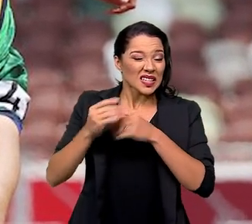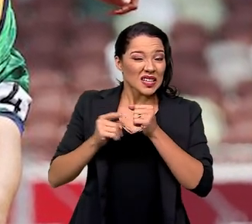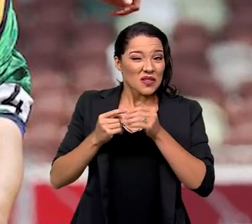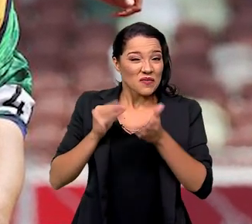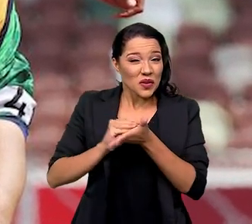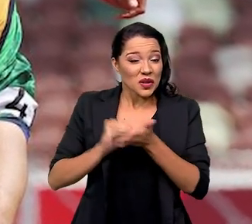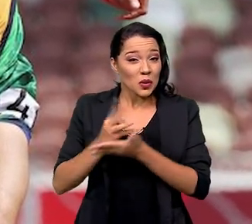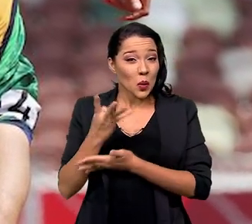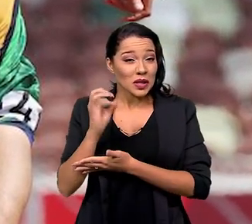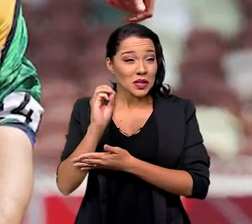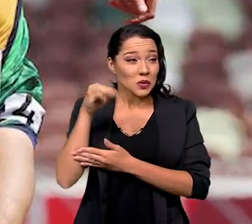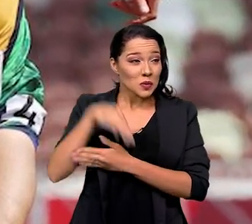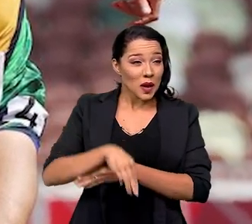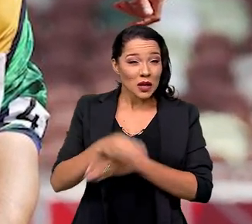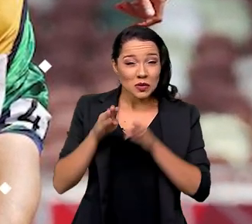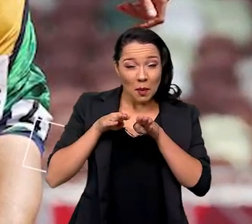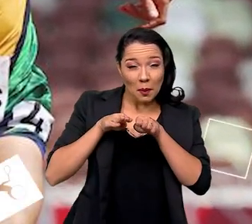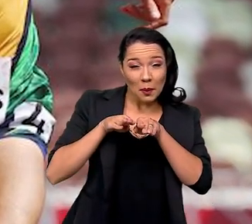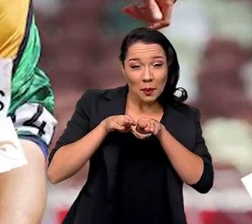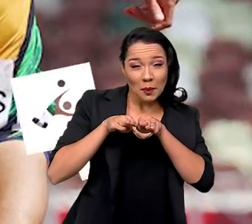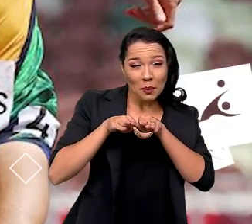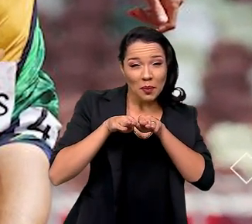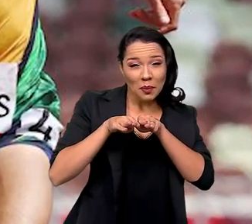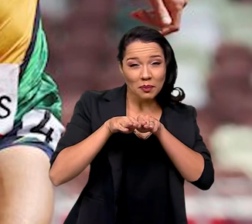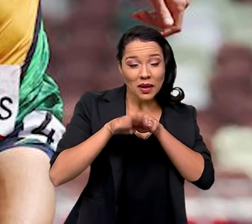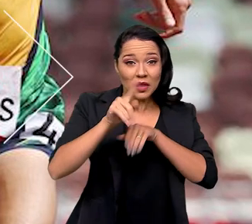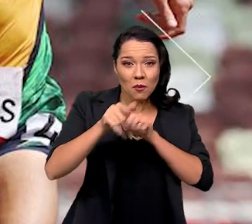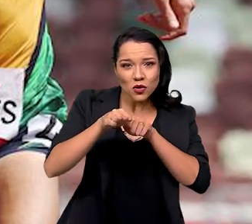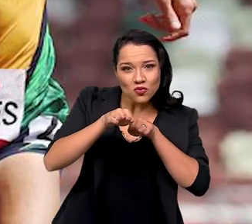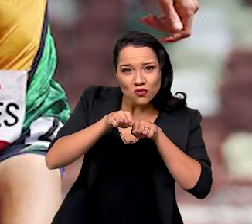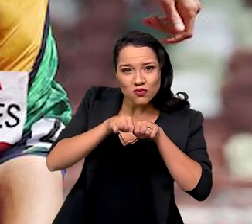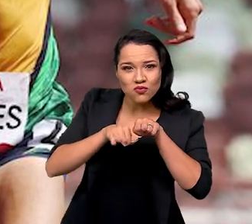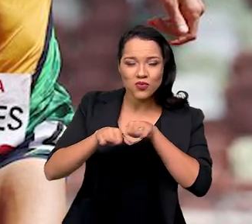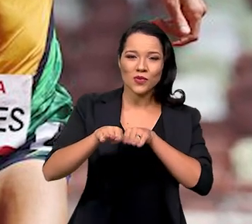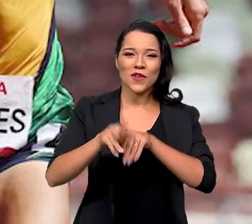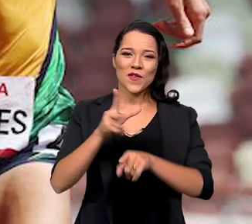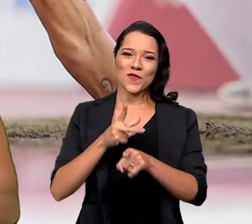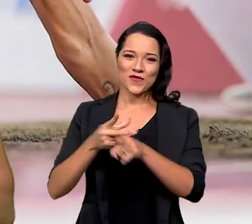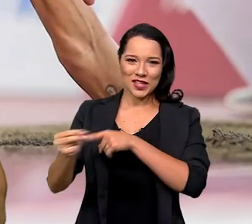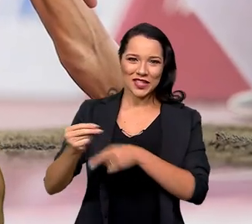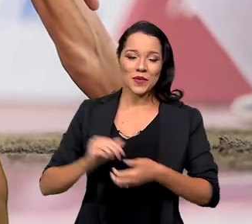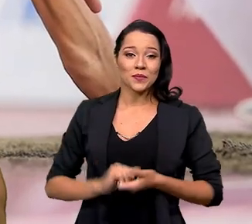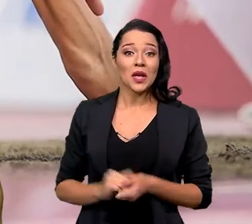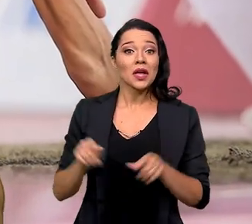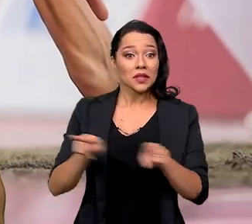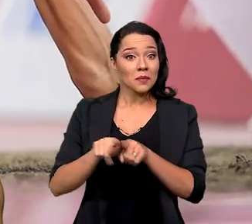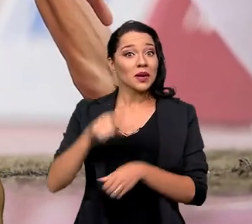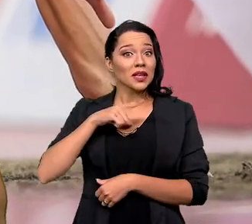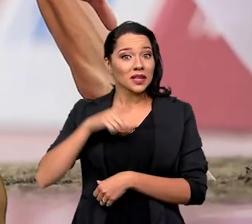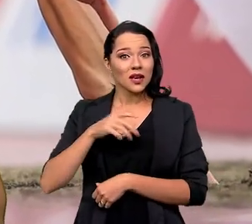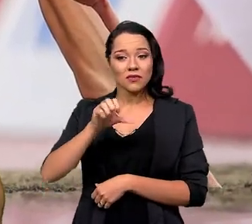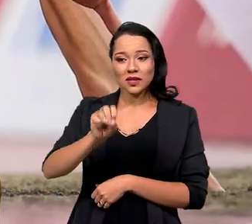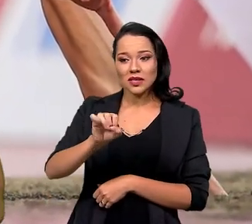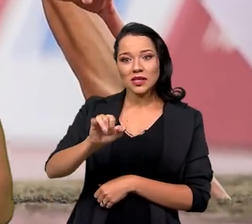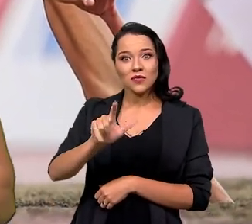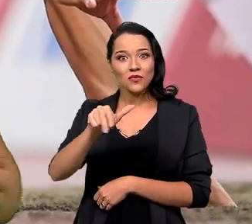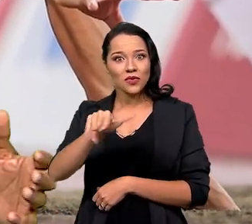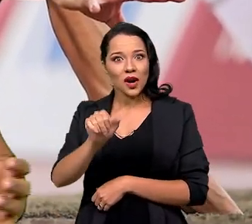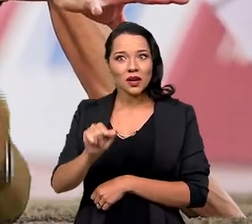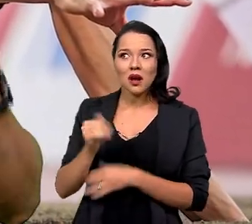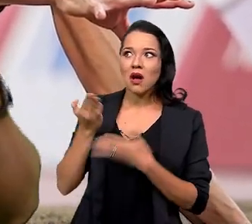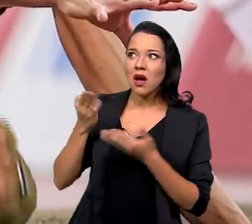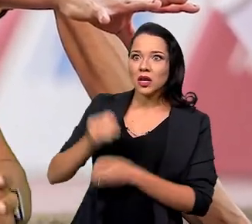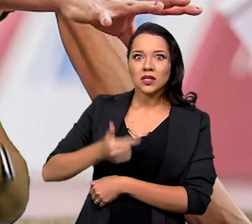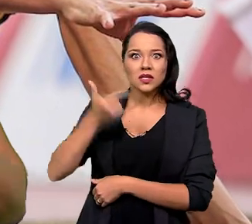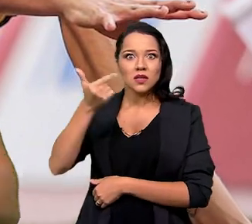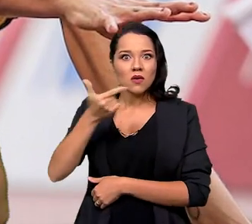400 metros para a linha final. Se recuperou e venceu a prova. E teve também a Silvânia Costa, cara, que se